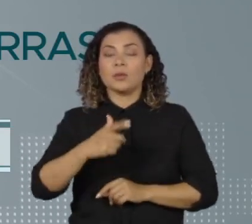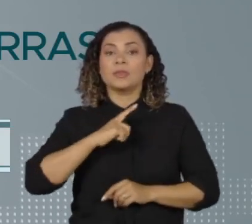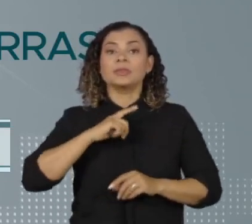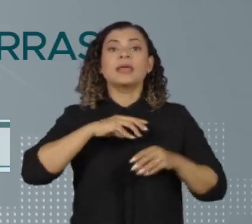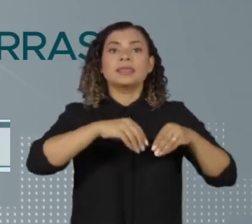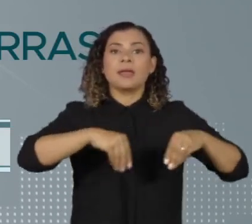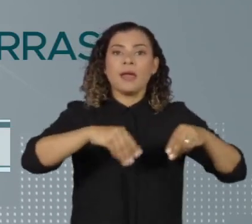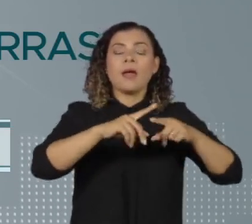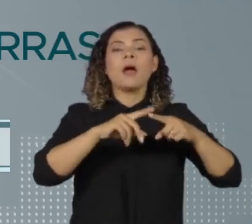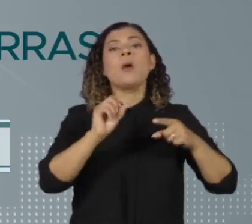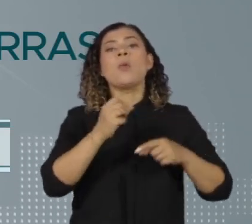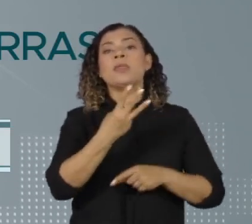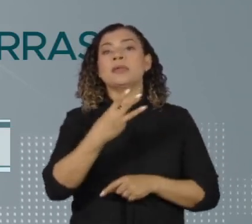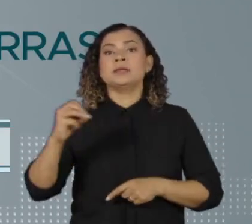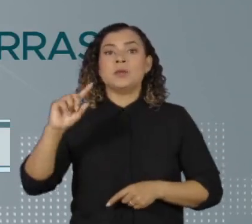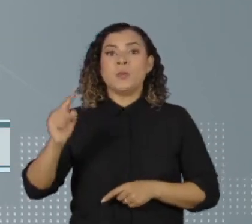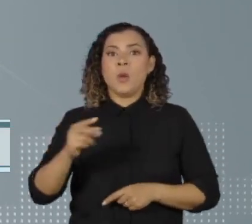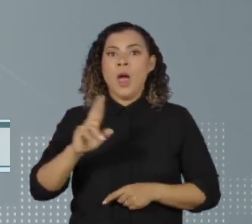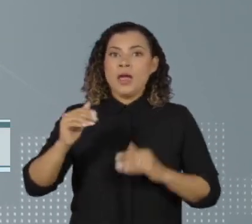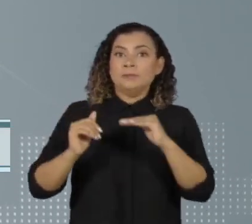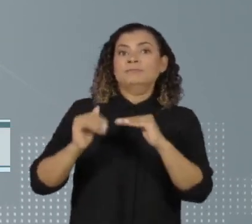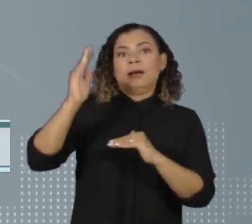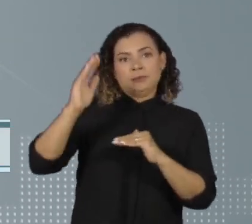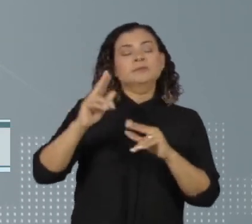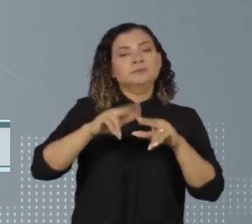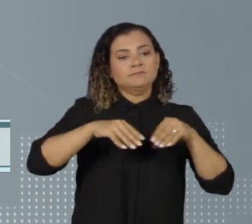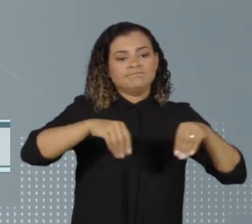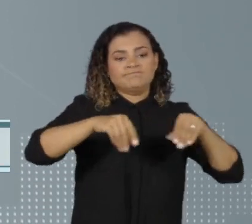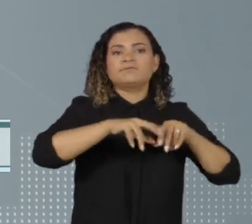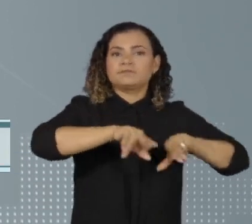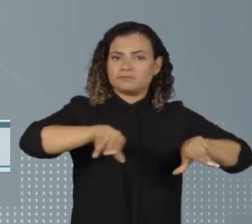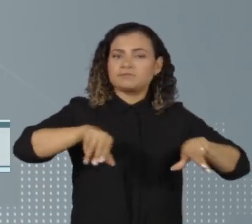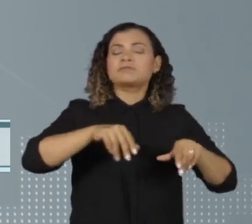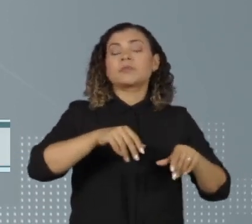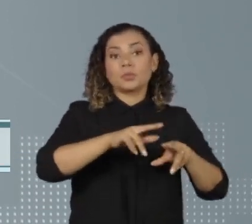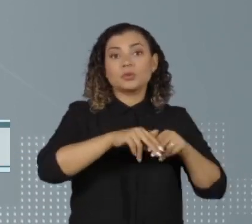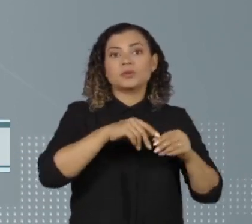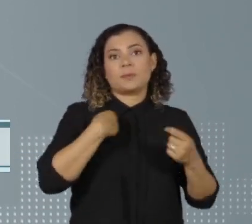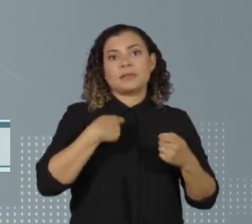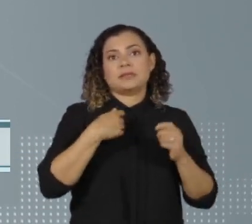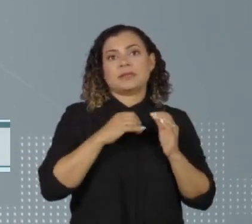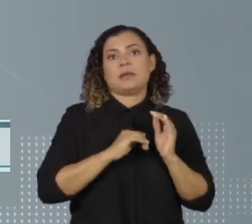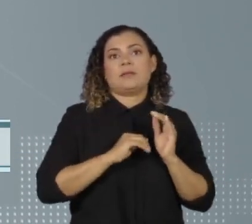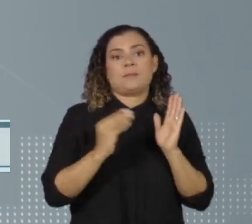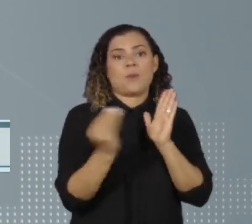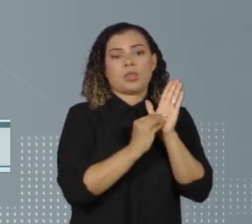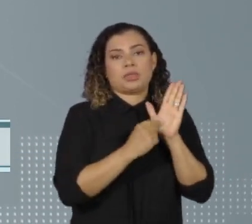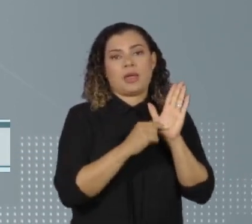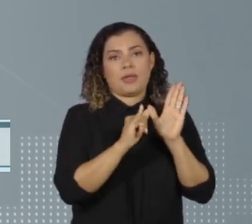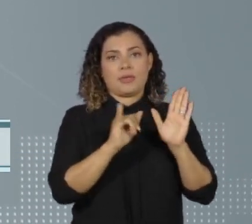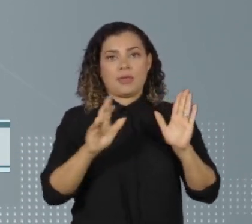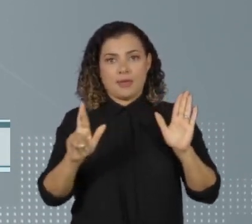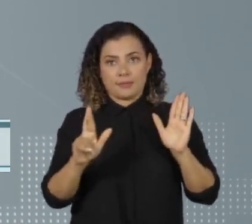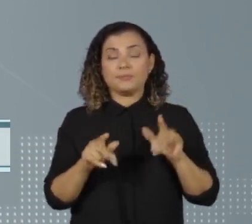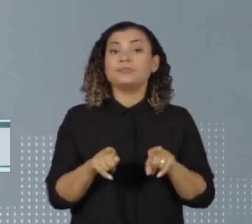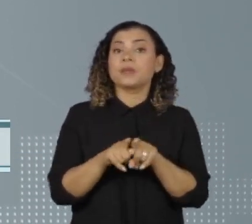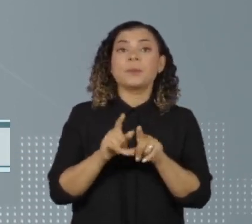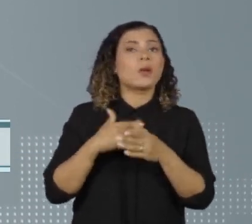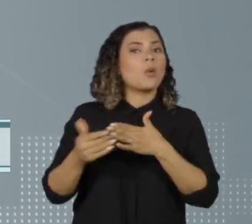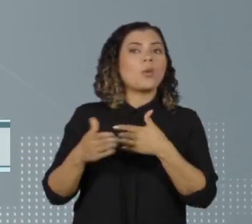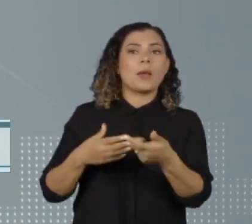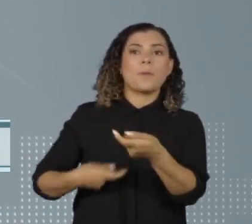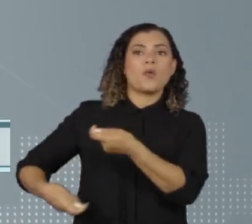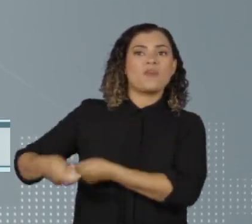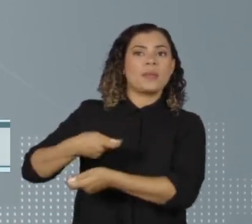acima de R$ 300 mil. Uma das novidades deste ano é para quem vendeu ações. Antes, qualquer movimentação